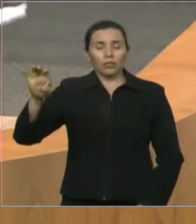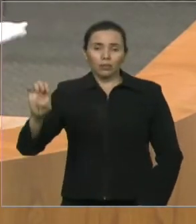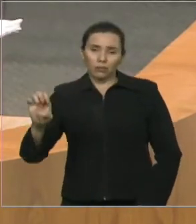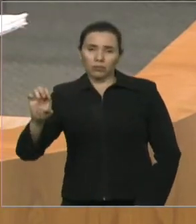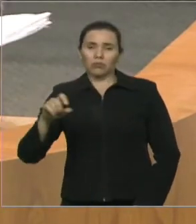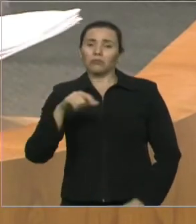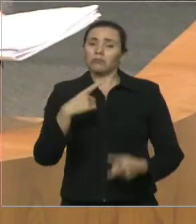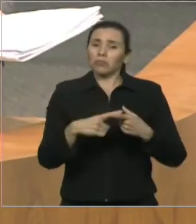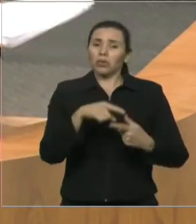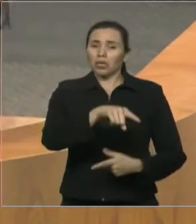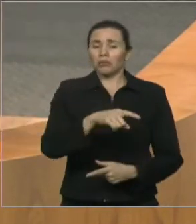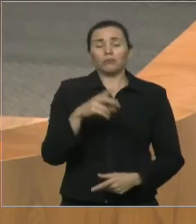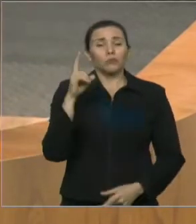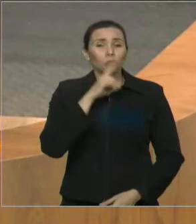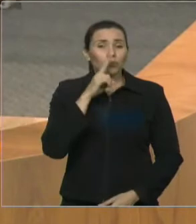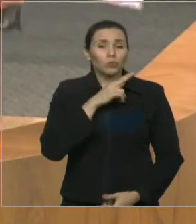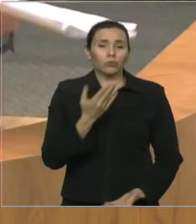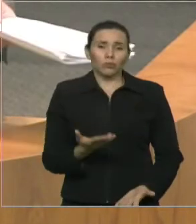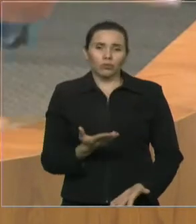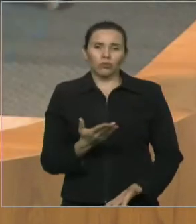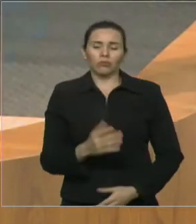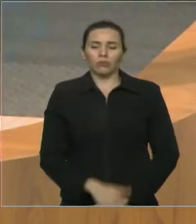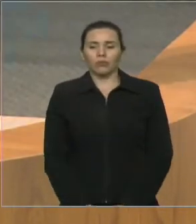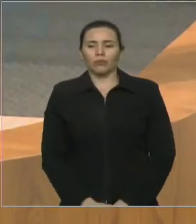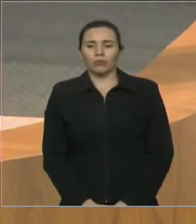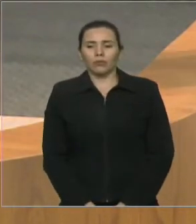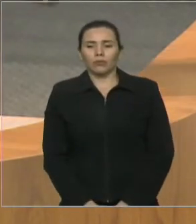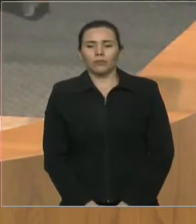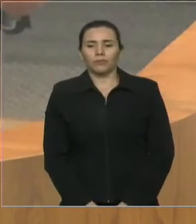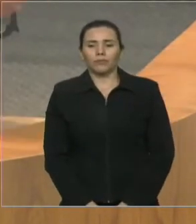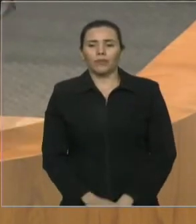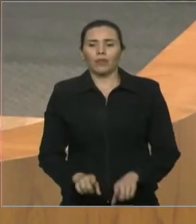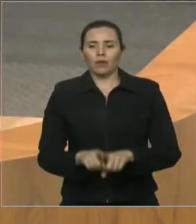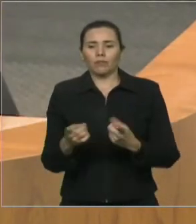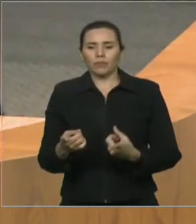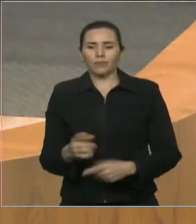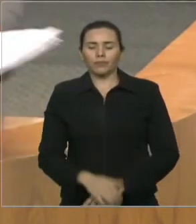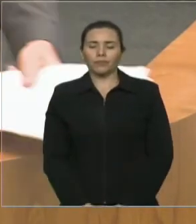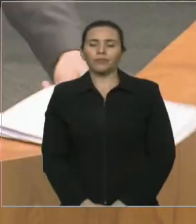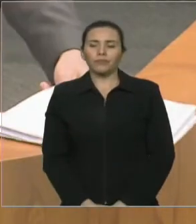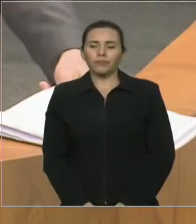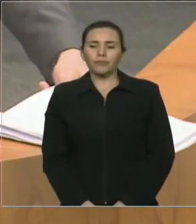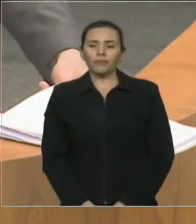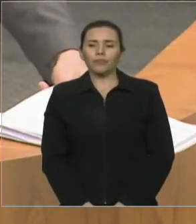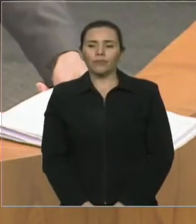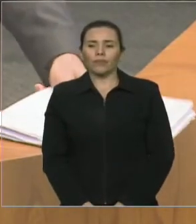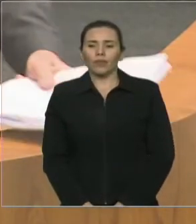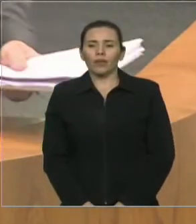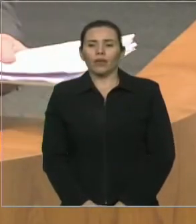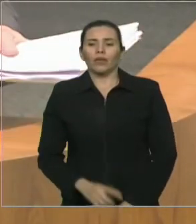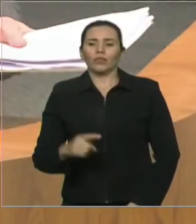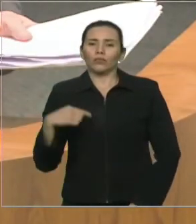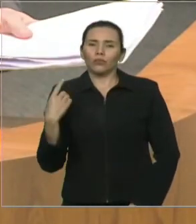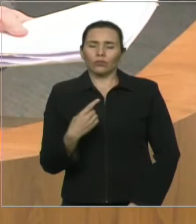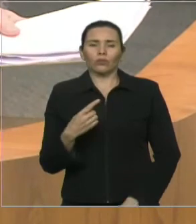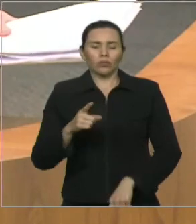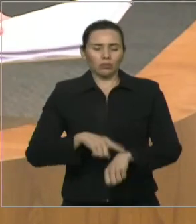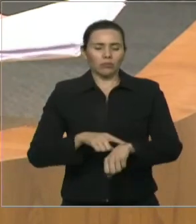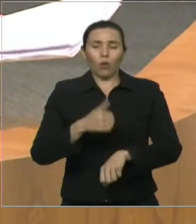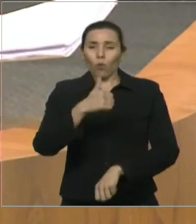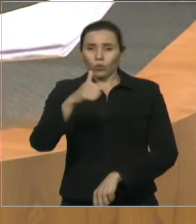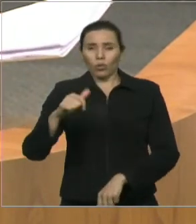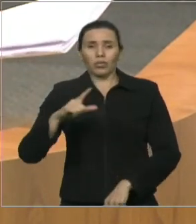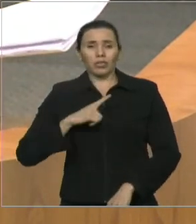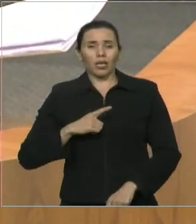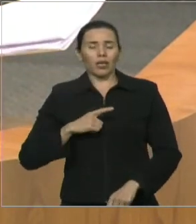e questionando a situação do DENIT, mas atendendo a solicitação do presidente em relação a ter uma solenidade, nós vamos deixar para que a gente